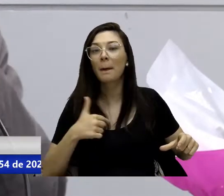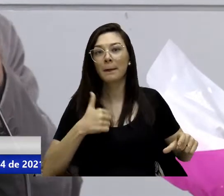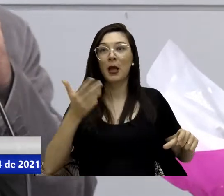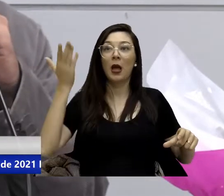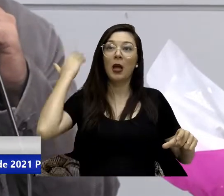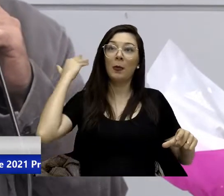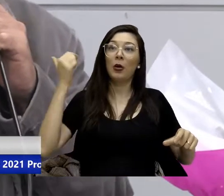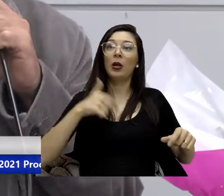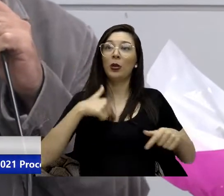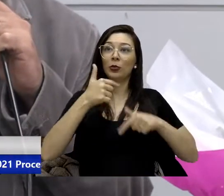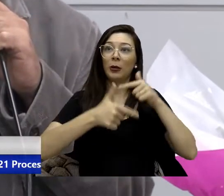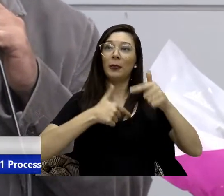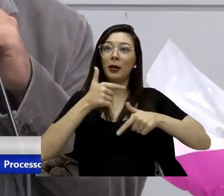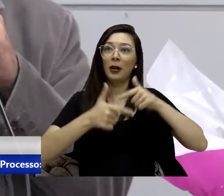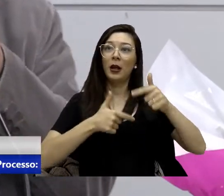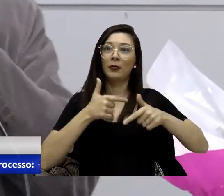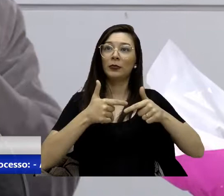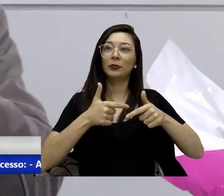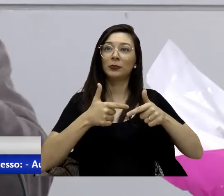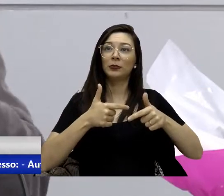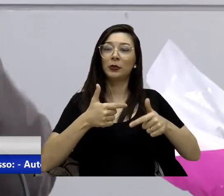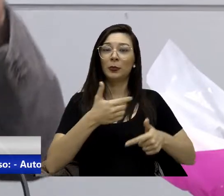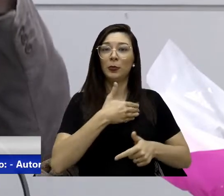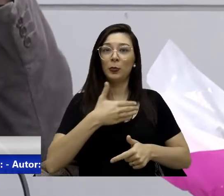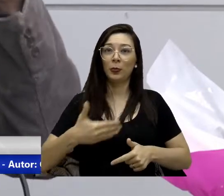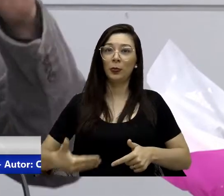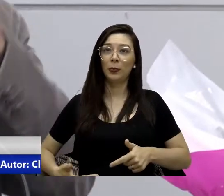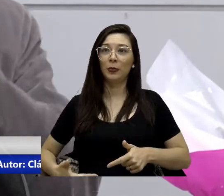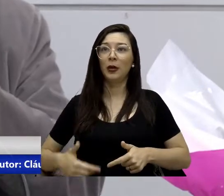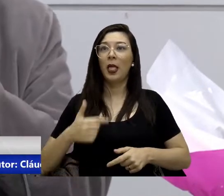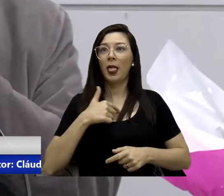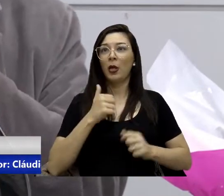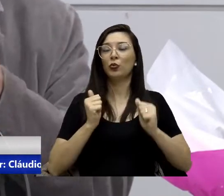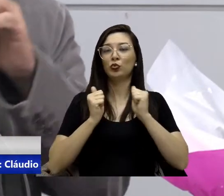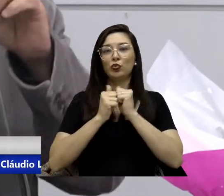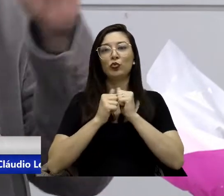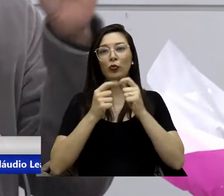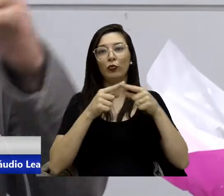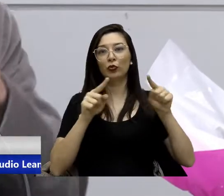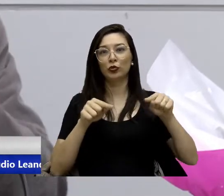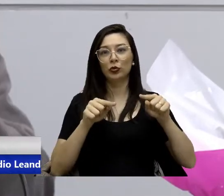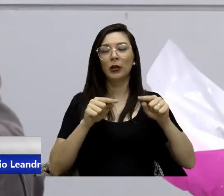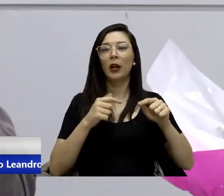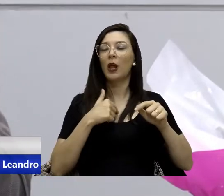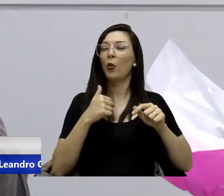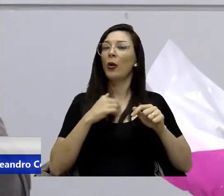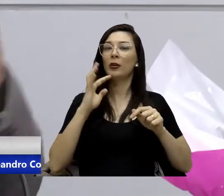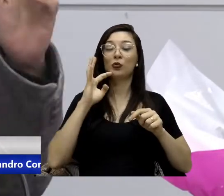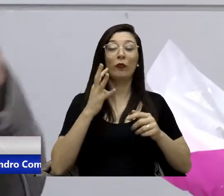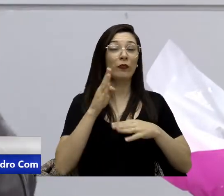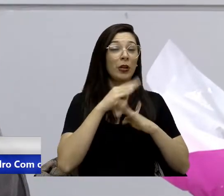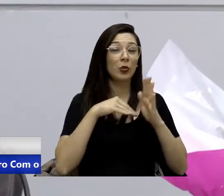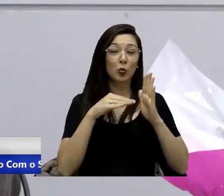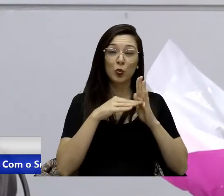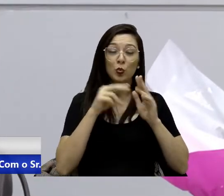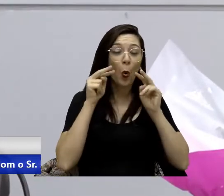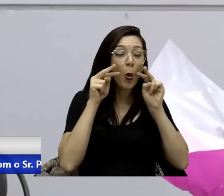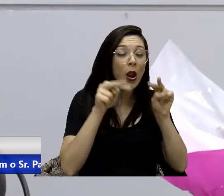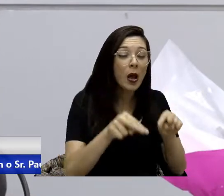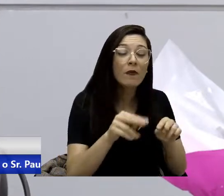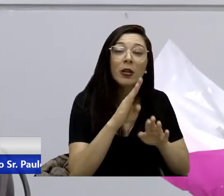trabalhava no serviço público, ia eu e mais um funcionário e resolvia tudo. Olhava tudo.